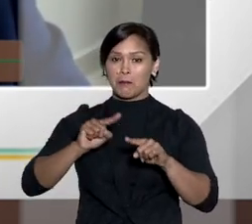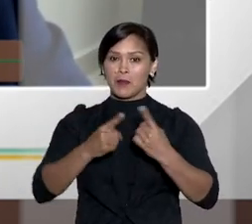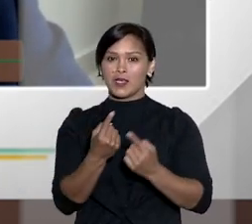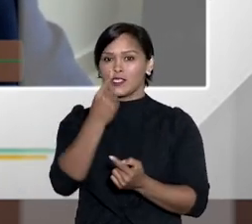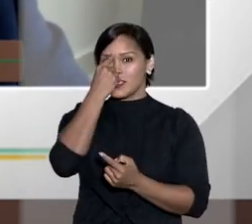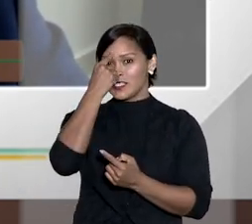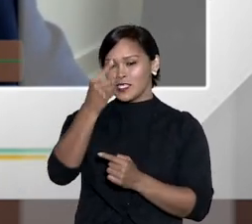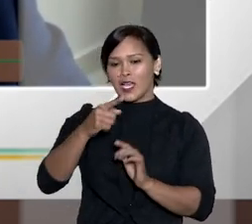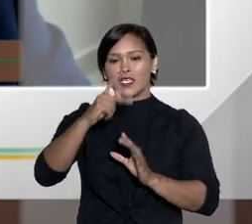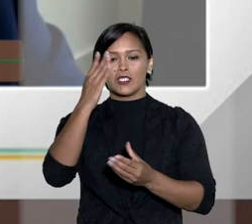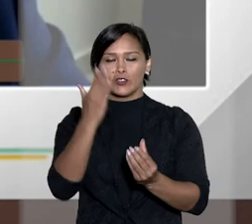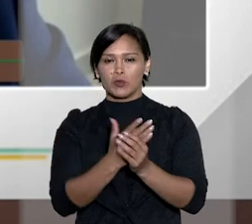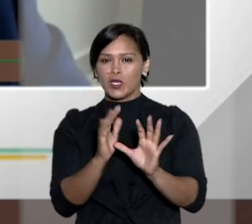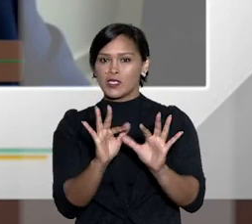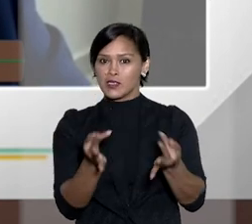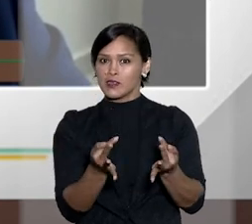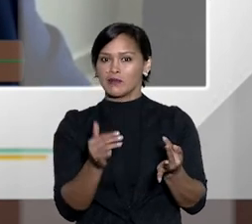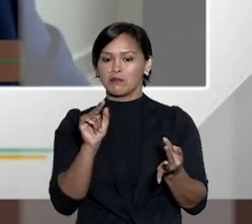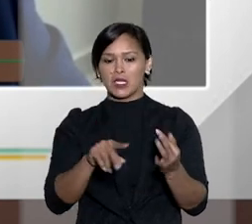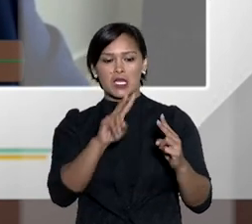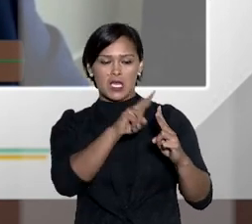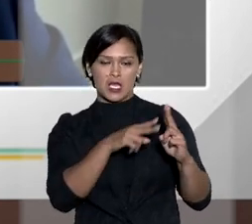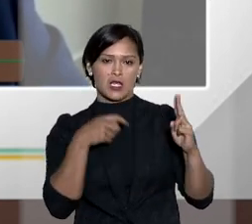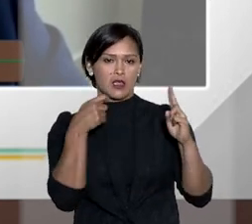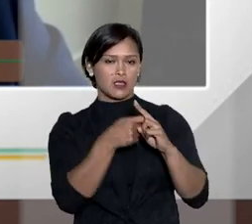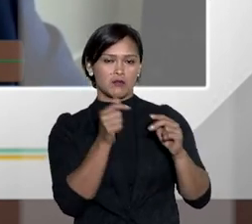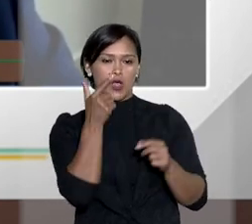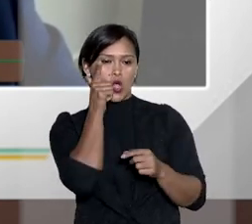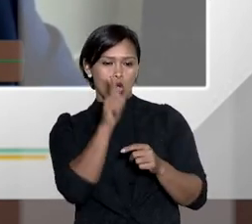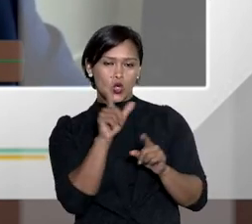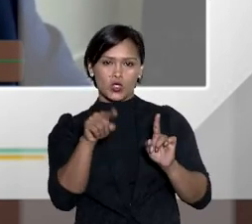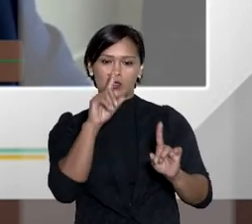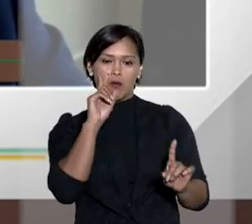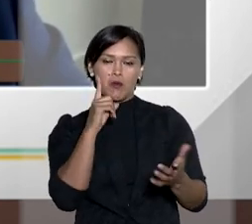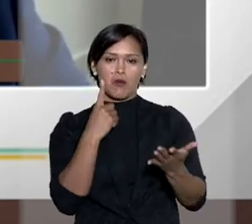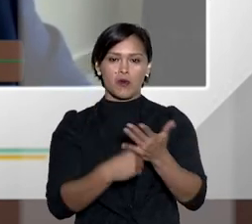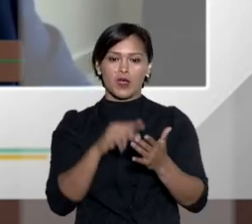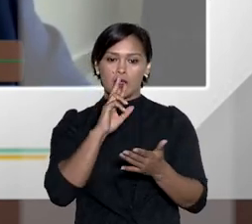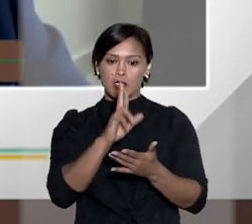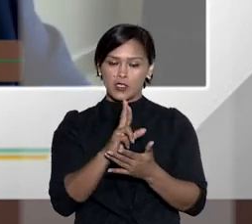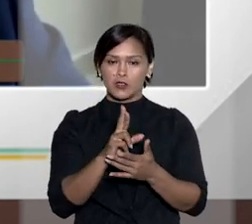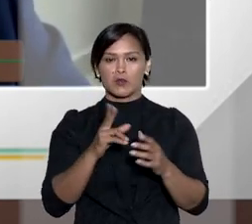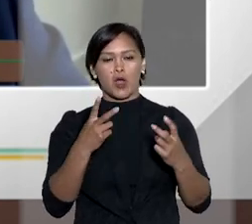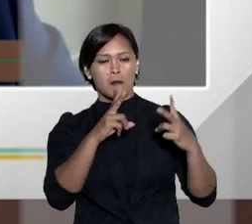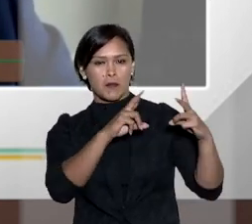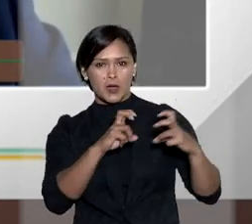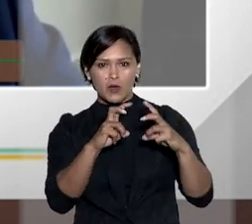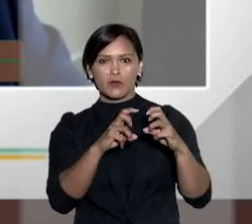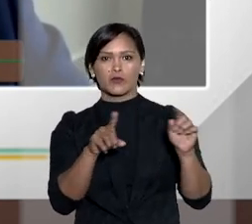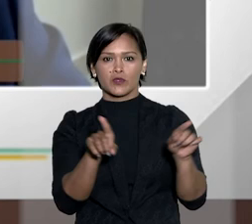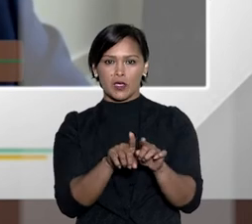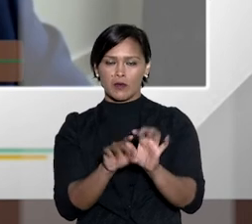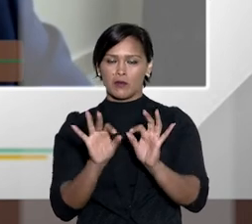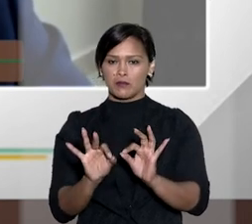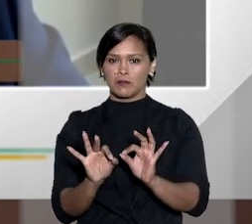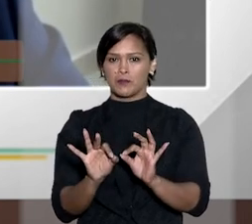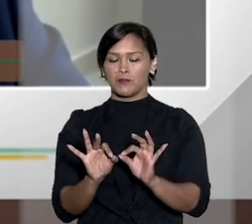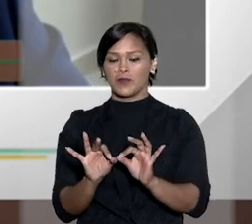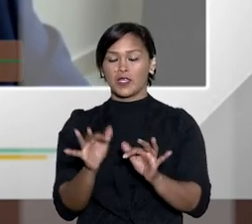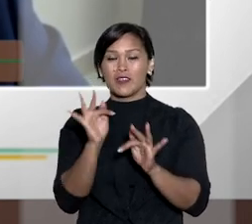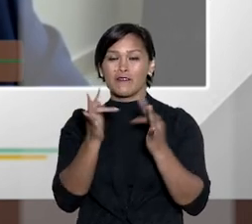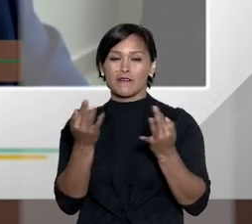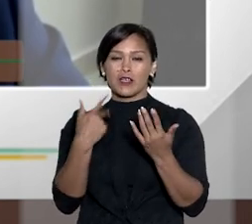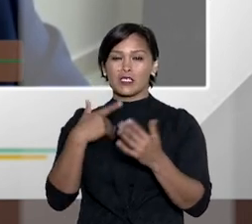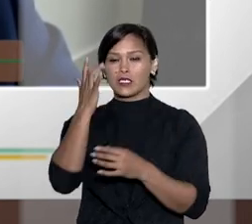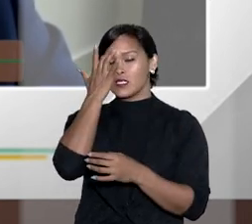juiz mas nós sabemos que a ideia de um processo simples em que as partes consigam encontrar soluções para seus